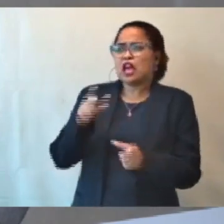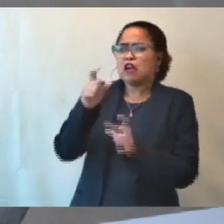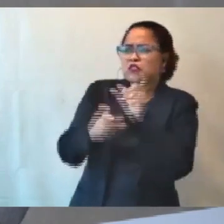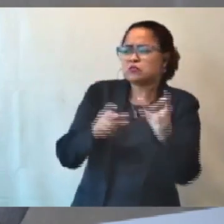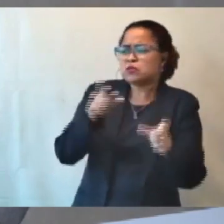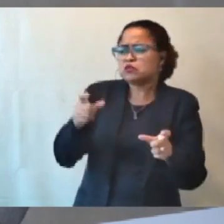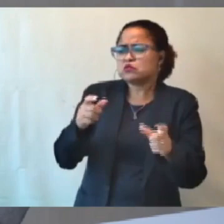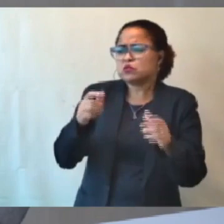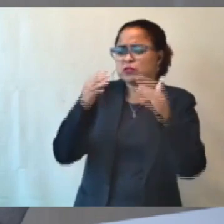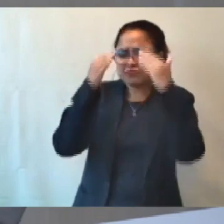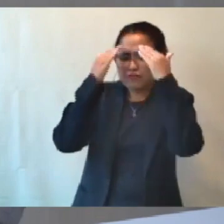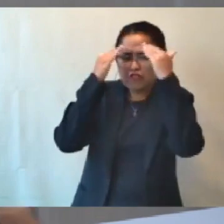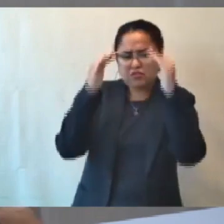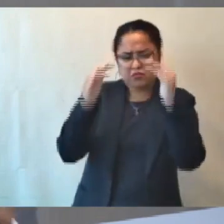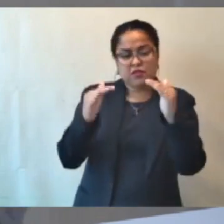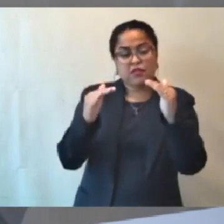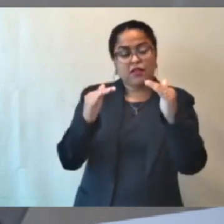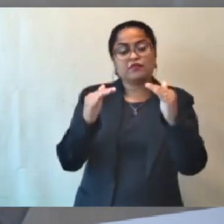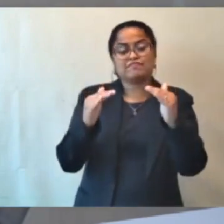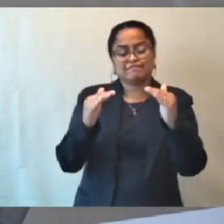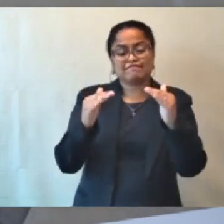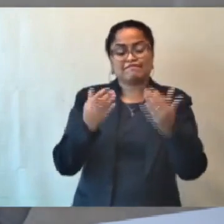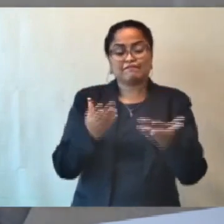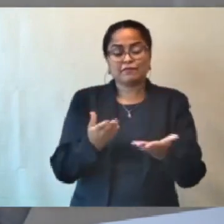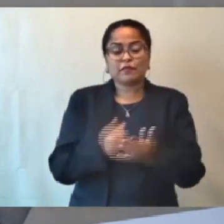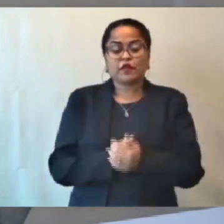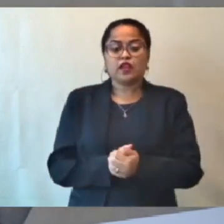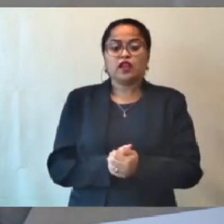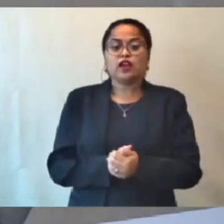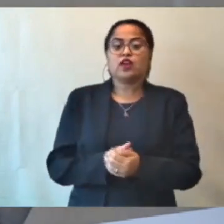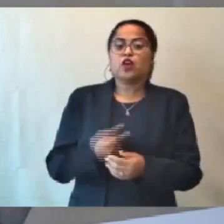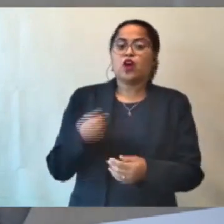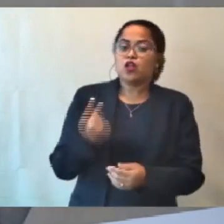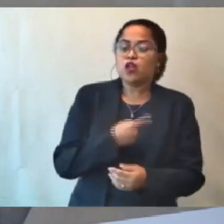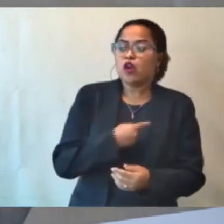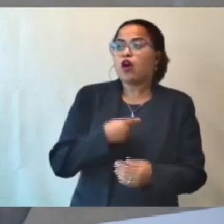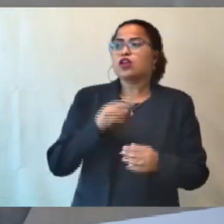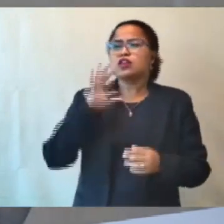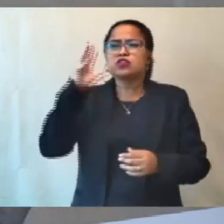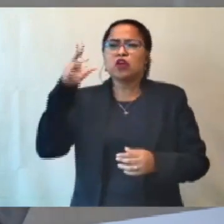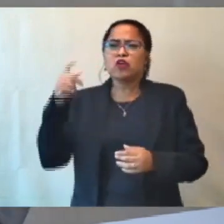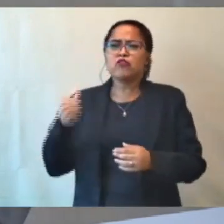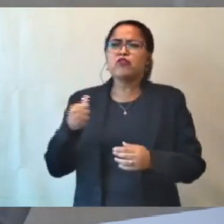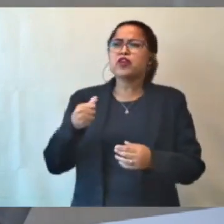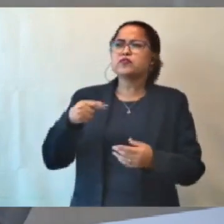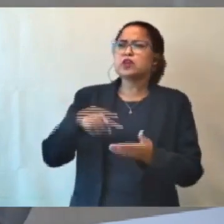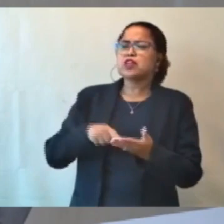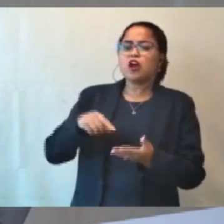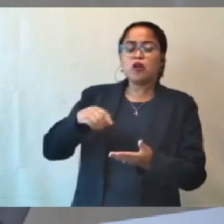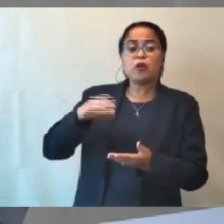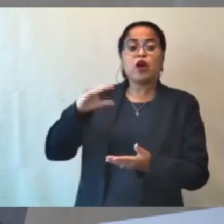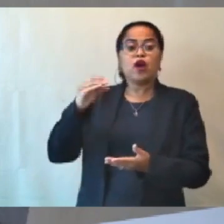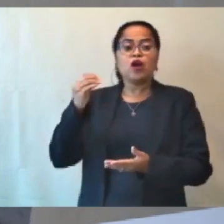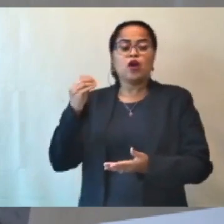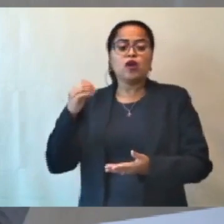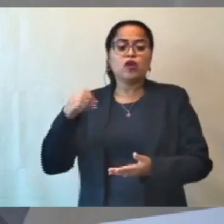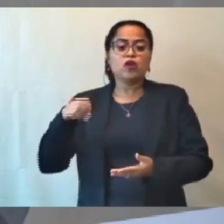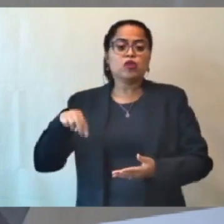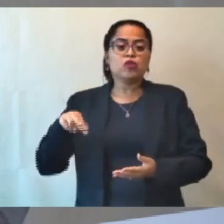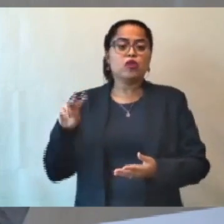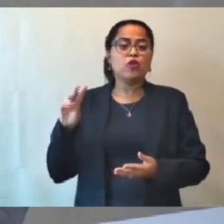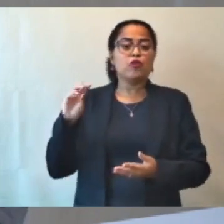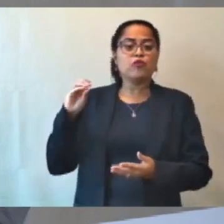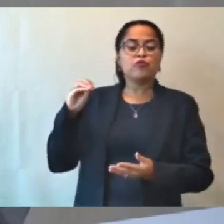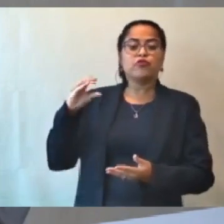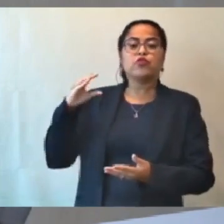não ter funcionado, a gente sugeriu mandar uma convocação. E eu estou de acordo aqui de fazer um novo